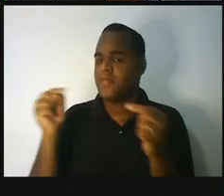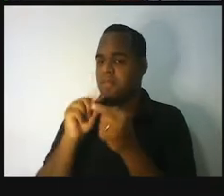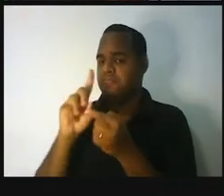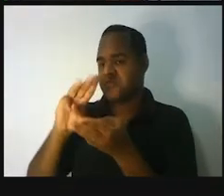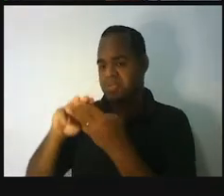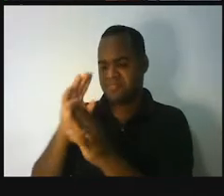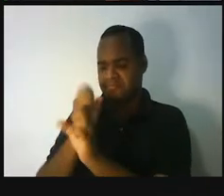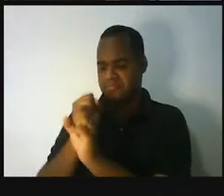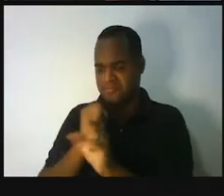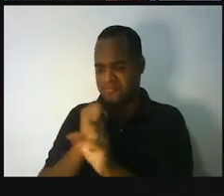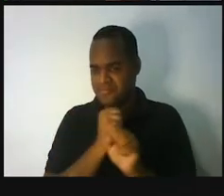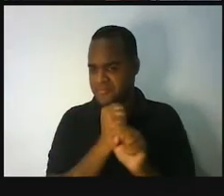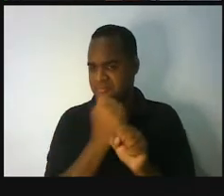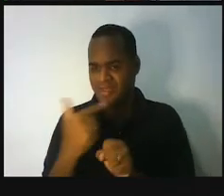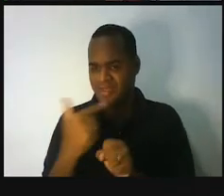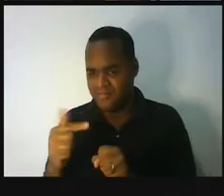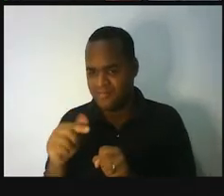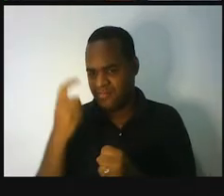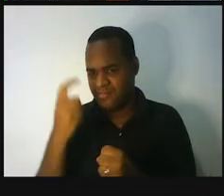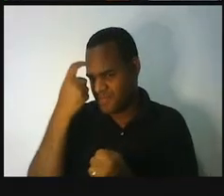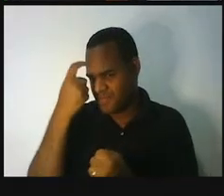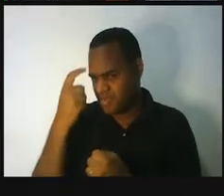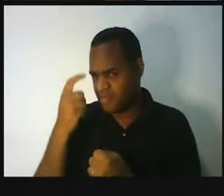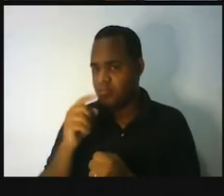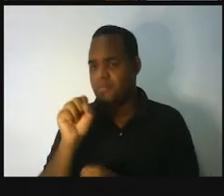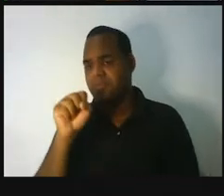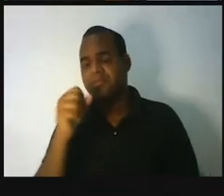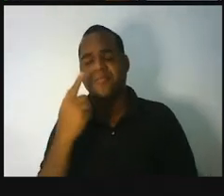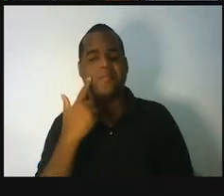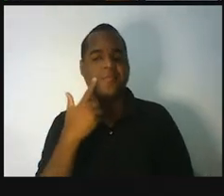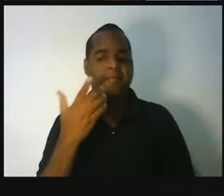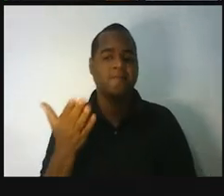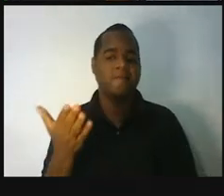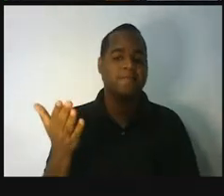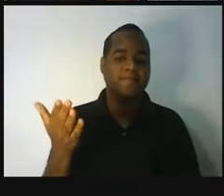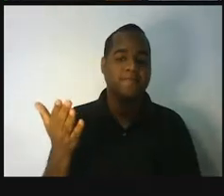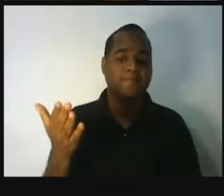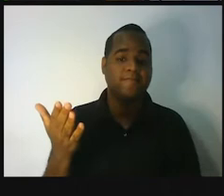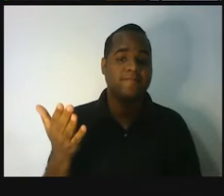tem cálculos? Pensa aí por alguns segundinhos. Vai lá.